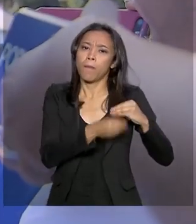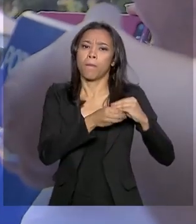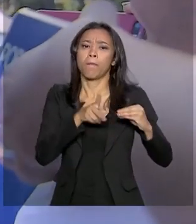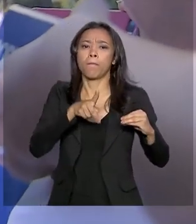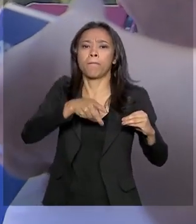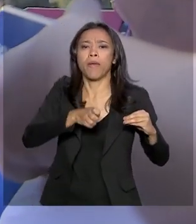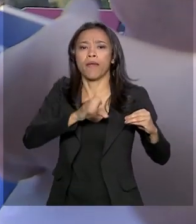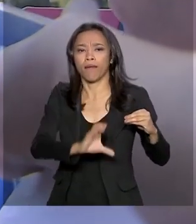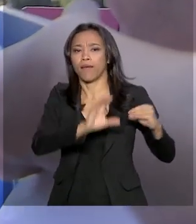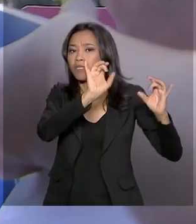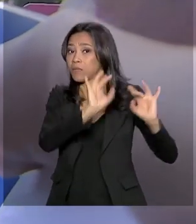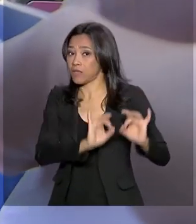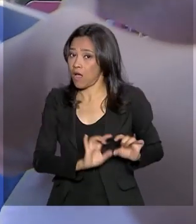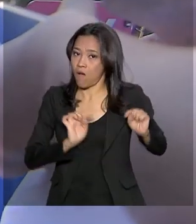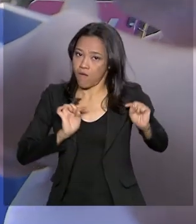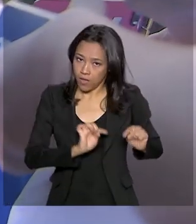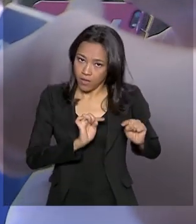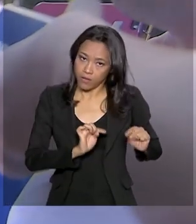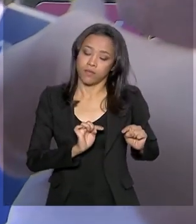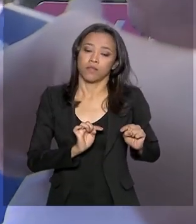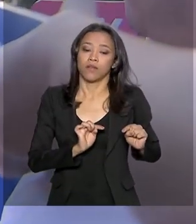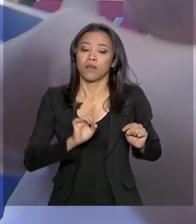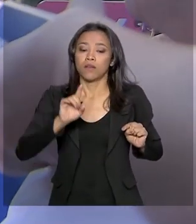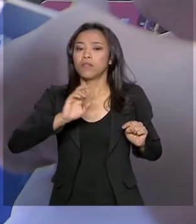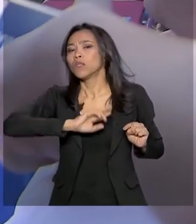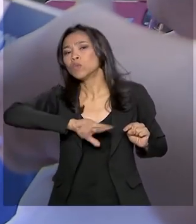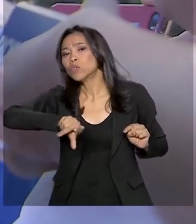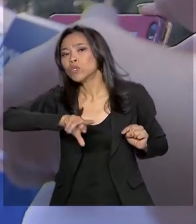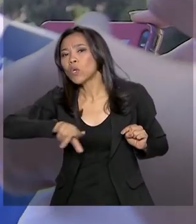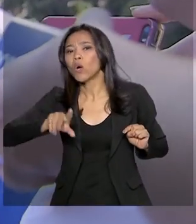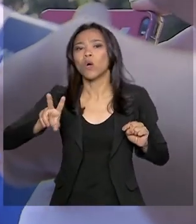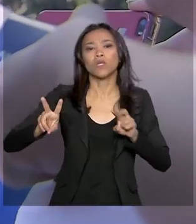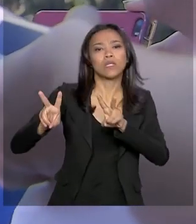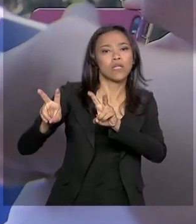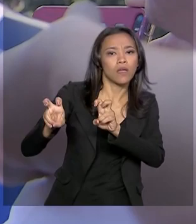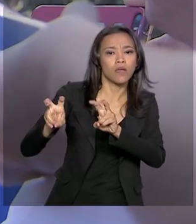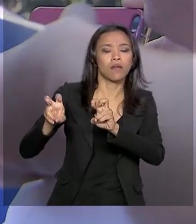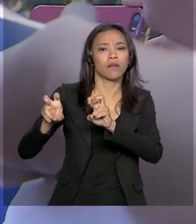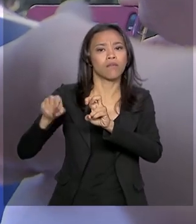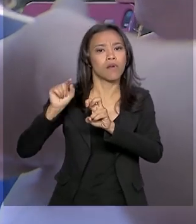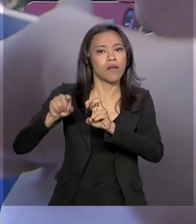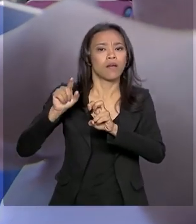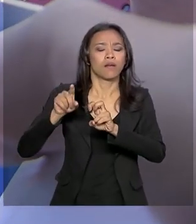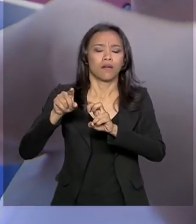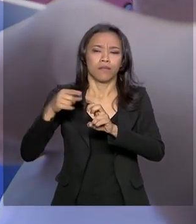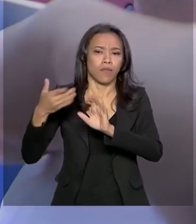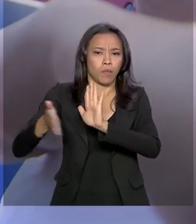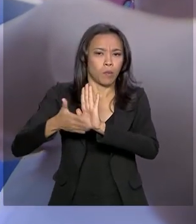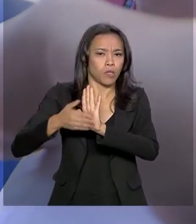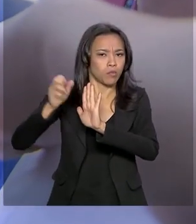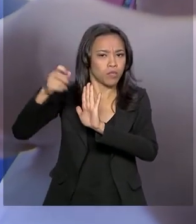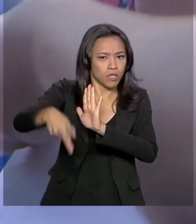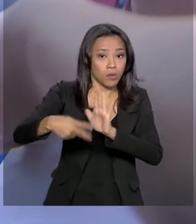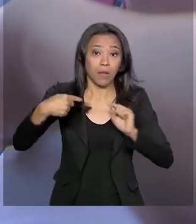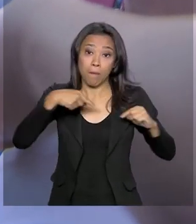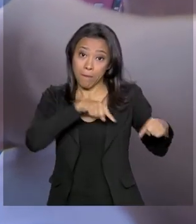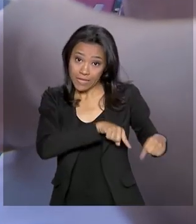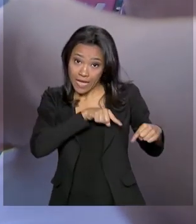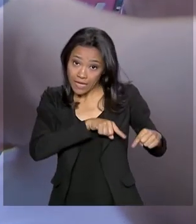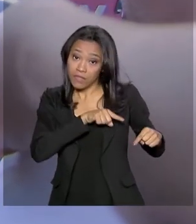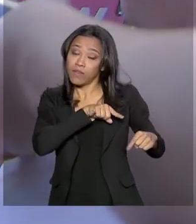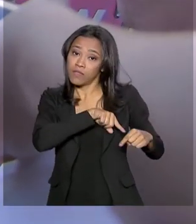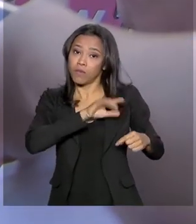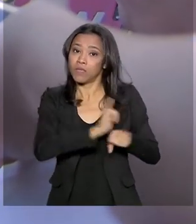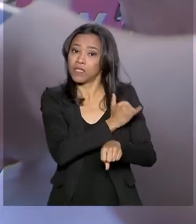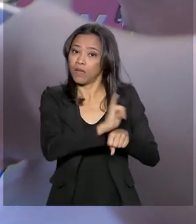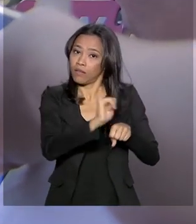futuro do Brasil, não apenas na questão previdenciária, mas preponderantemente como instrumento e